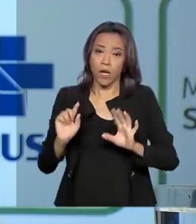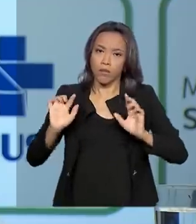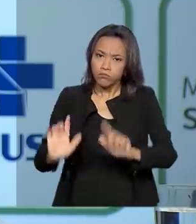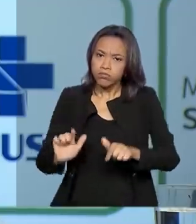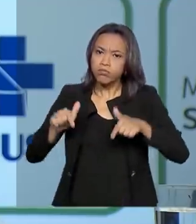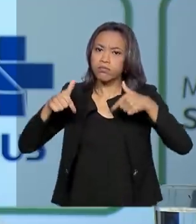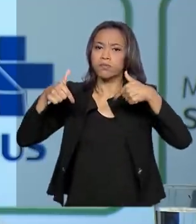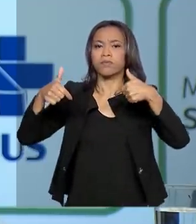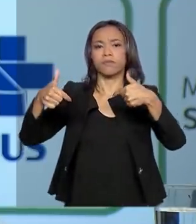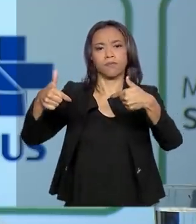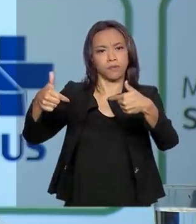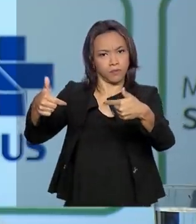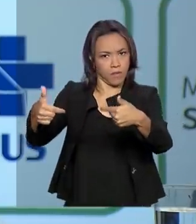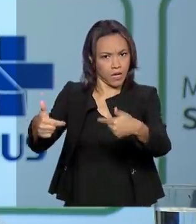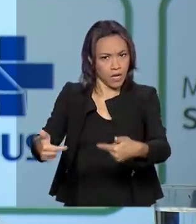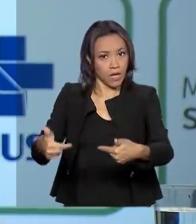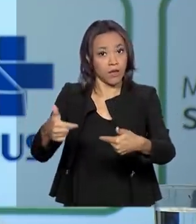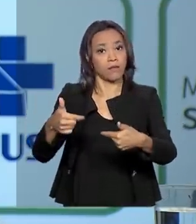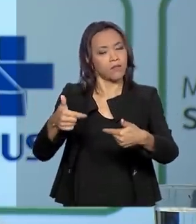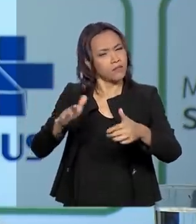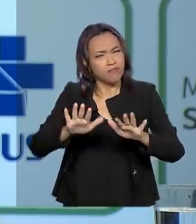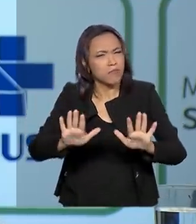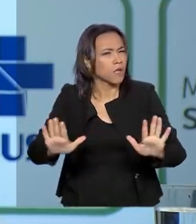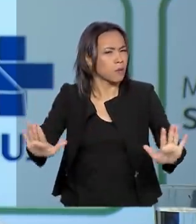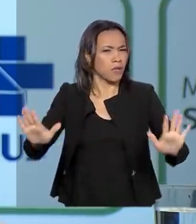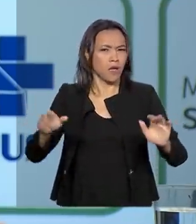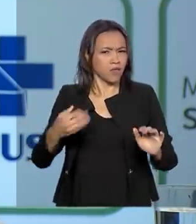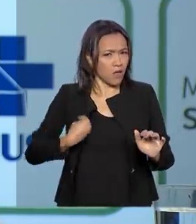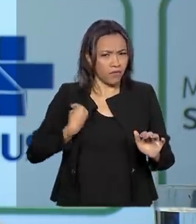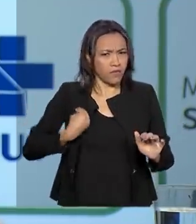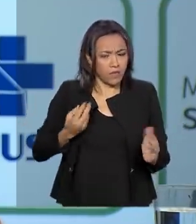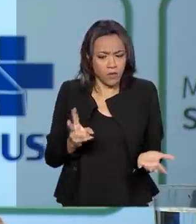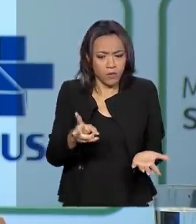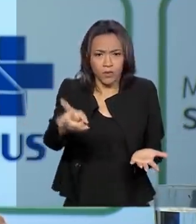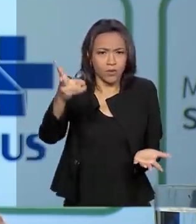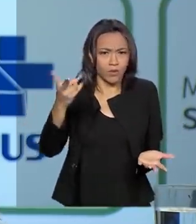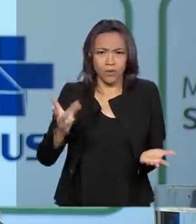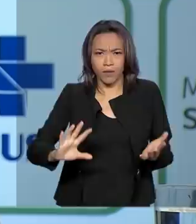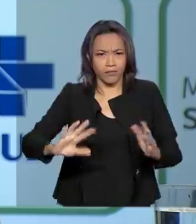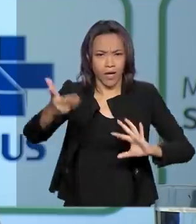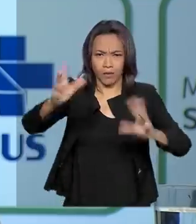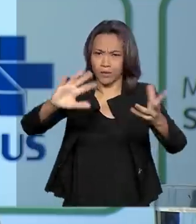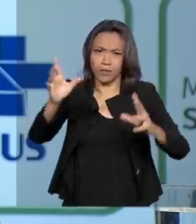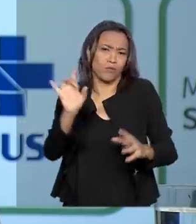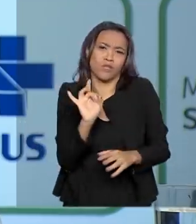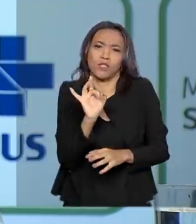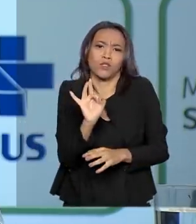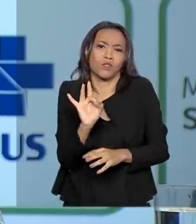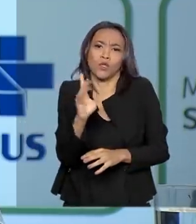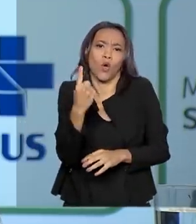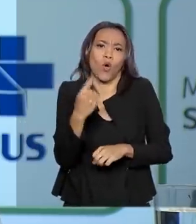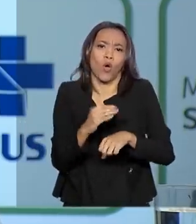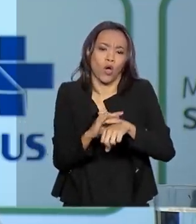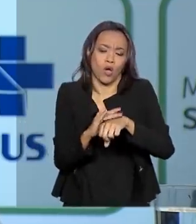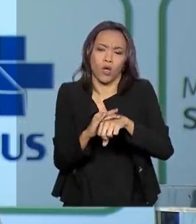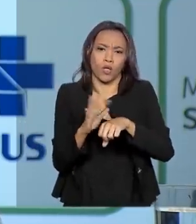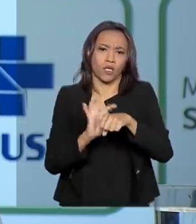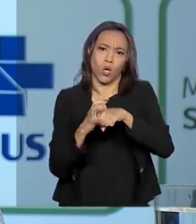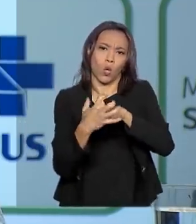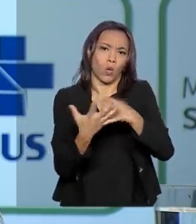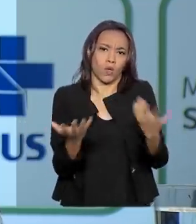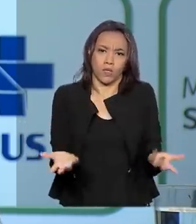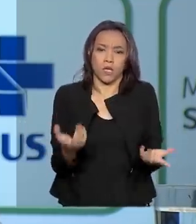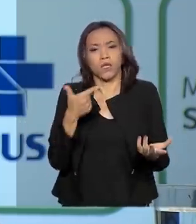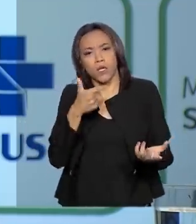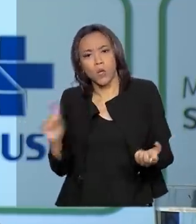em condições de tranquilidade. Porque a vida continua acontecendo, não tem só coronavírus. Temos campanha de sarampo, temos